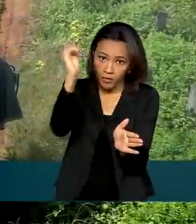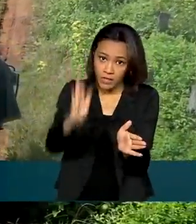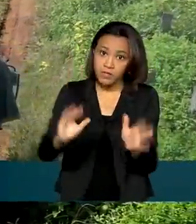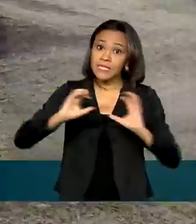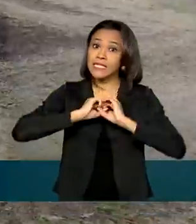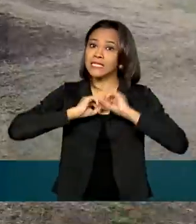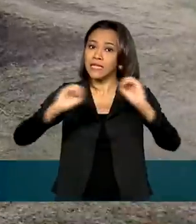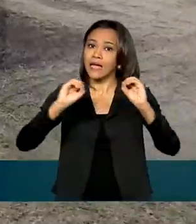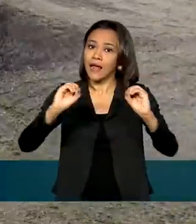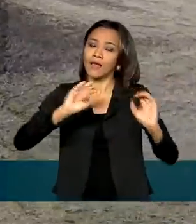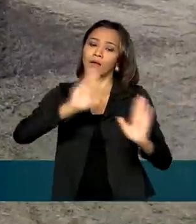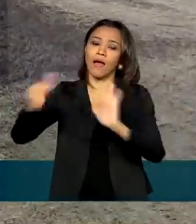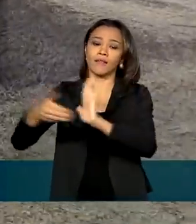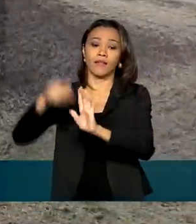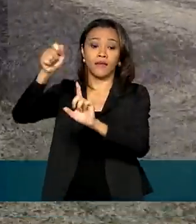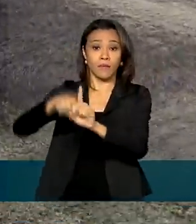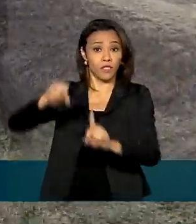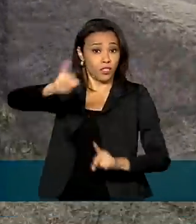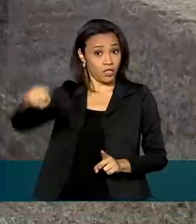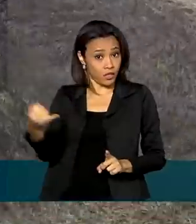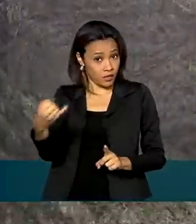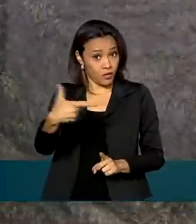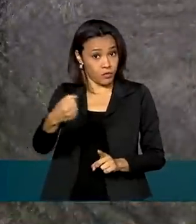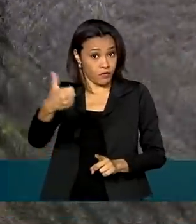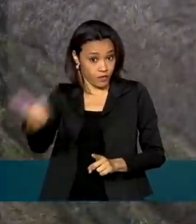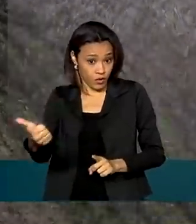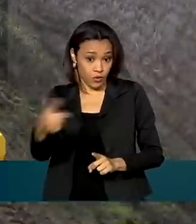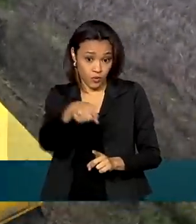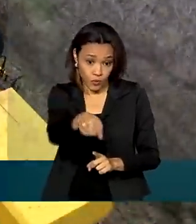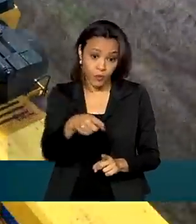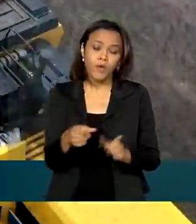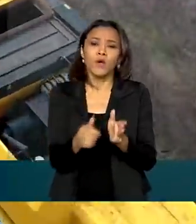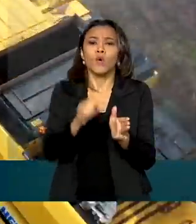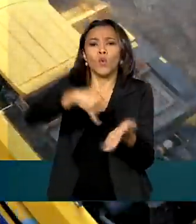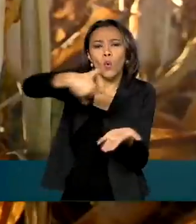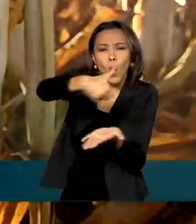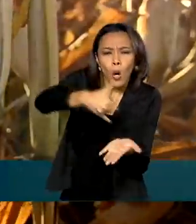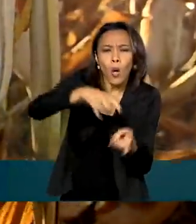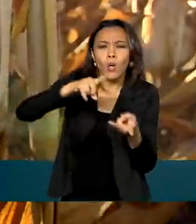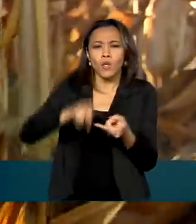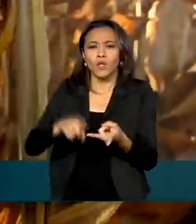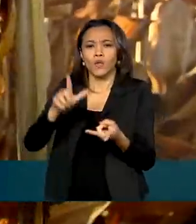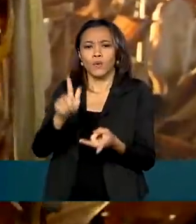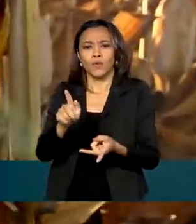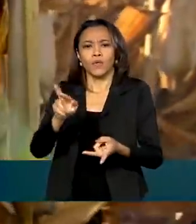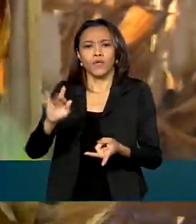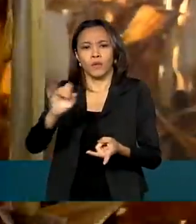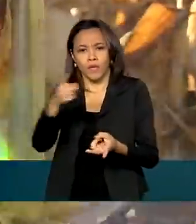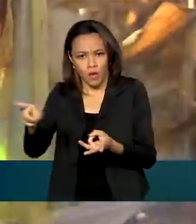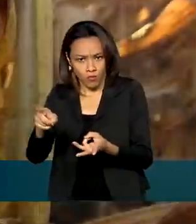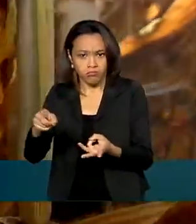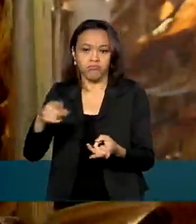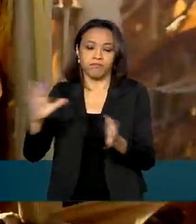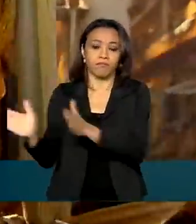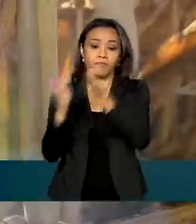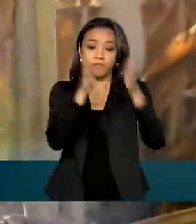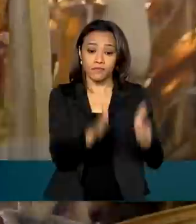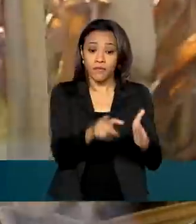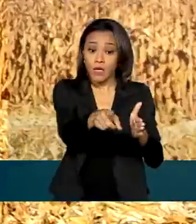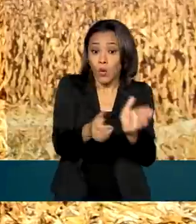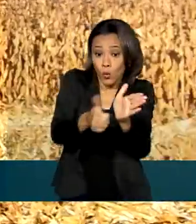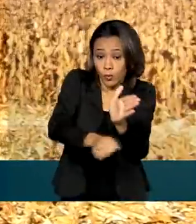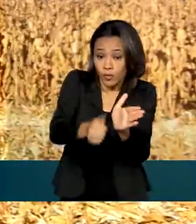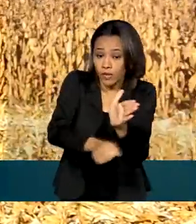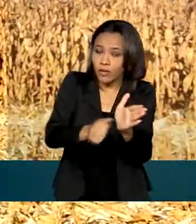de janeiro de 2021, e inclui o grão, o farelo e o óleo de soja. Já em relação ao milho, as importações